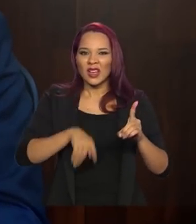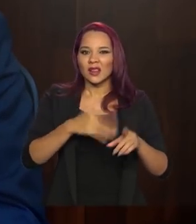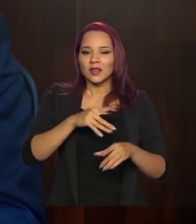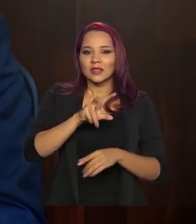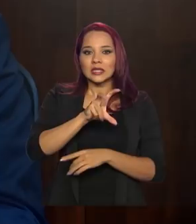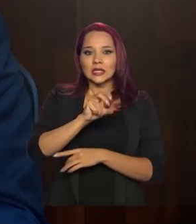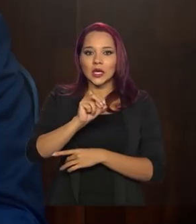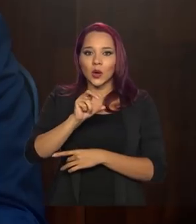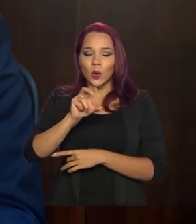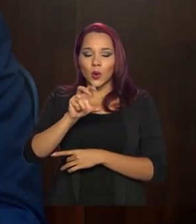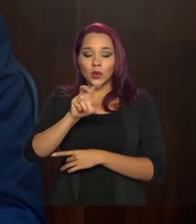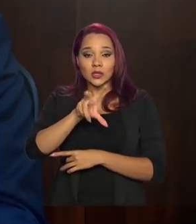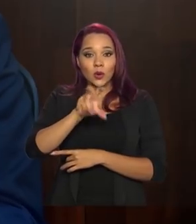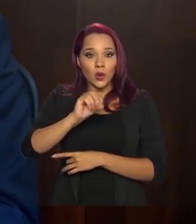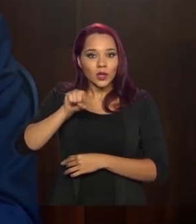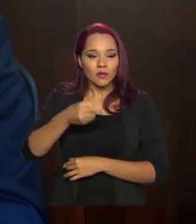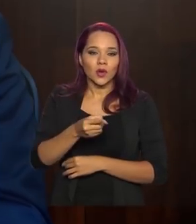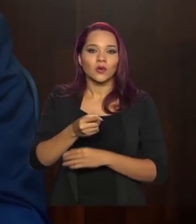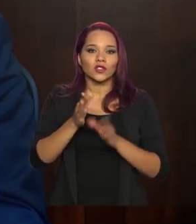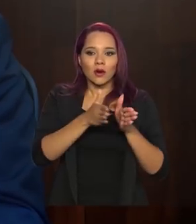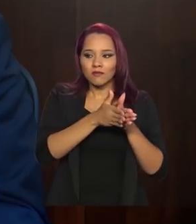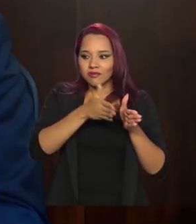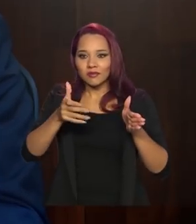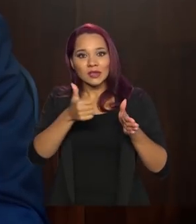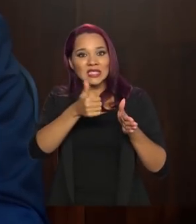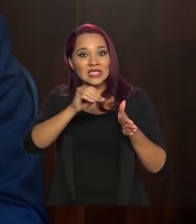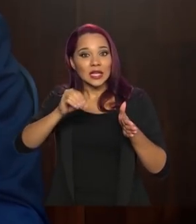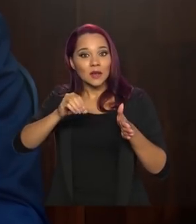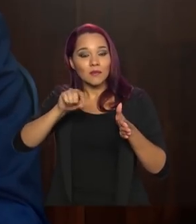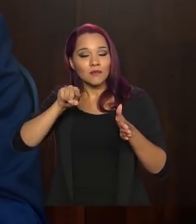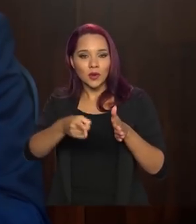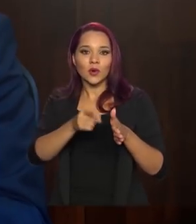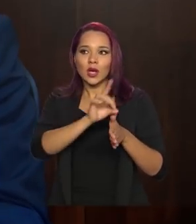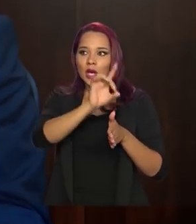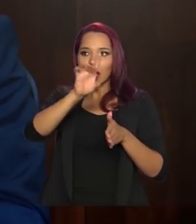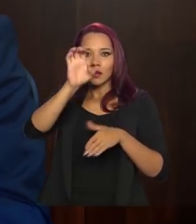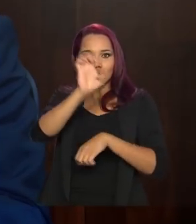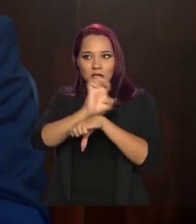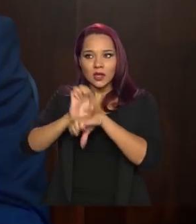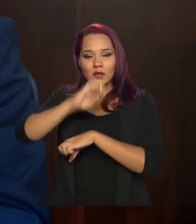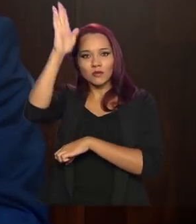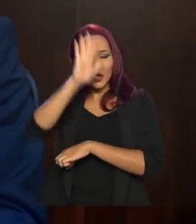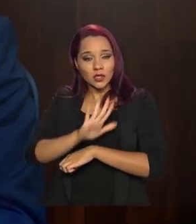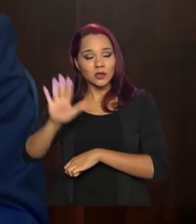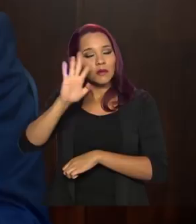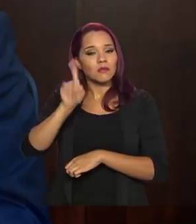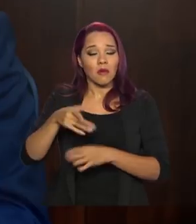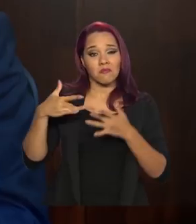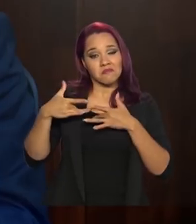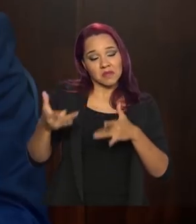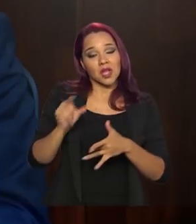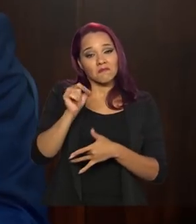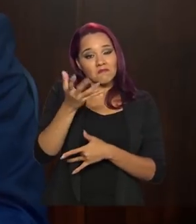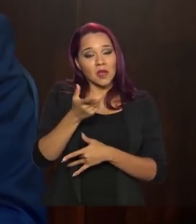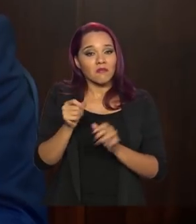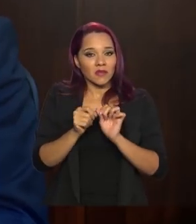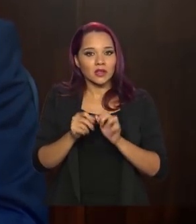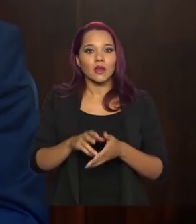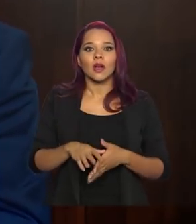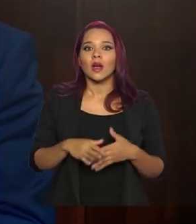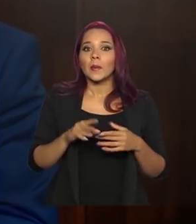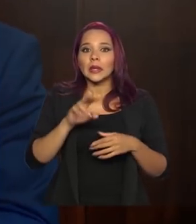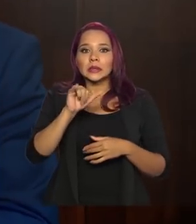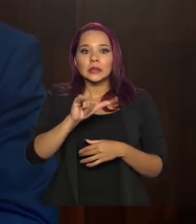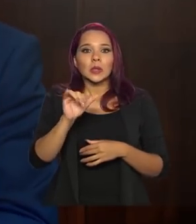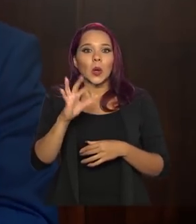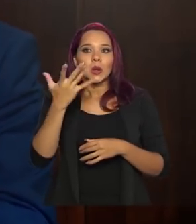ampliando já esse ano para 100 mil em todos os estados do Brasil. Vai ser voluntário, quem quiser faz. Ah, mas e se cair um